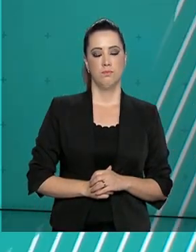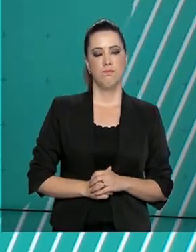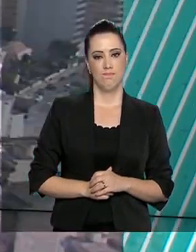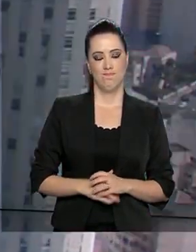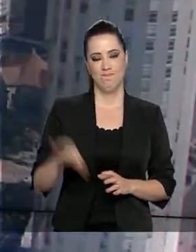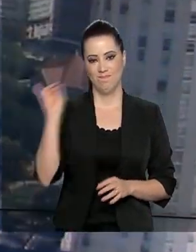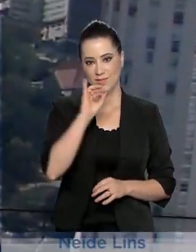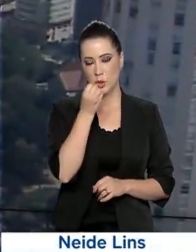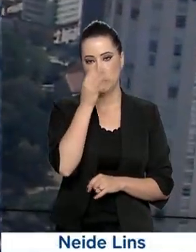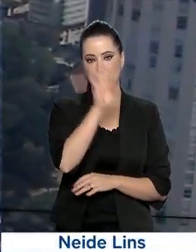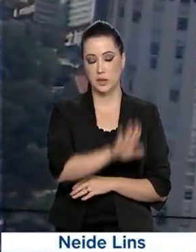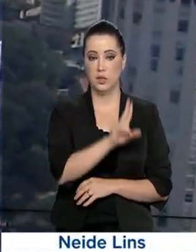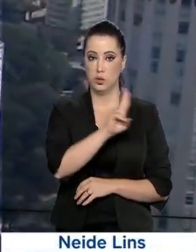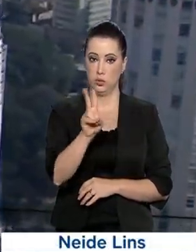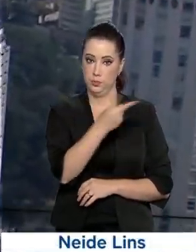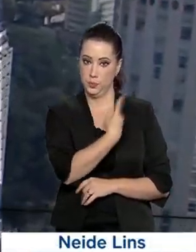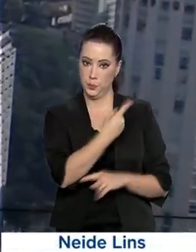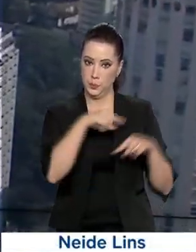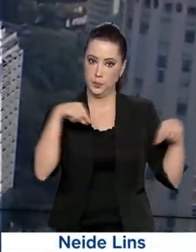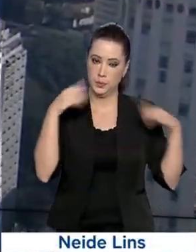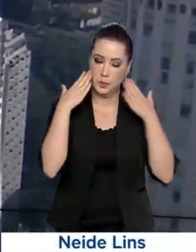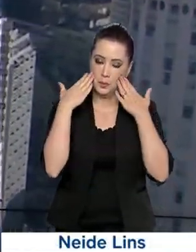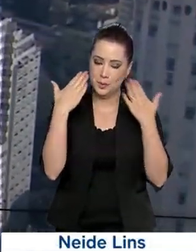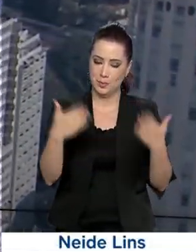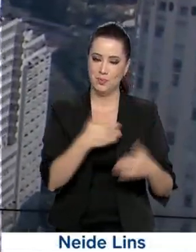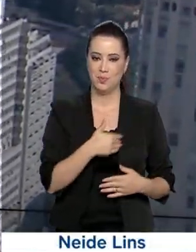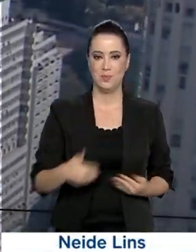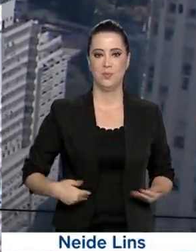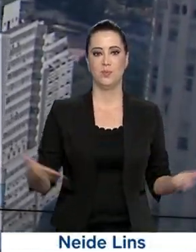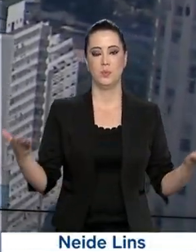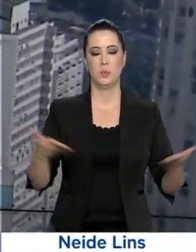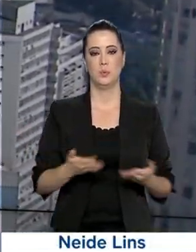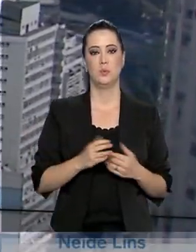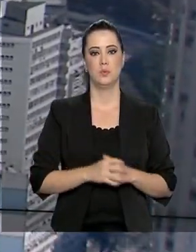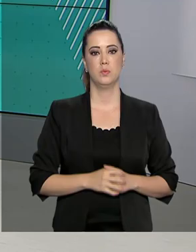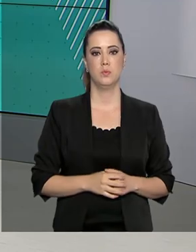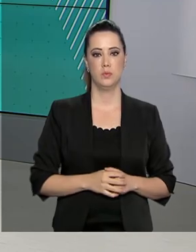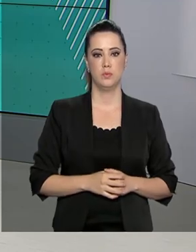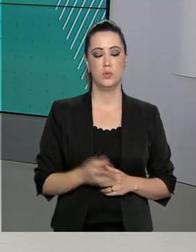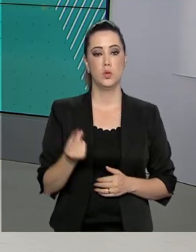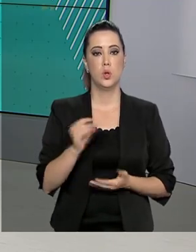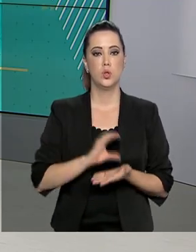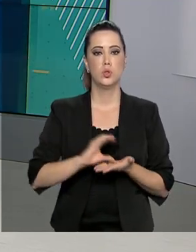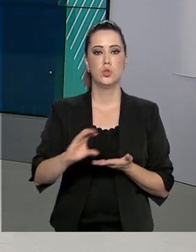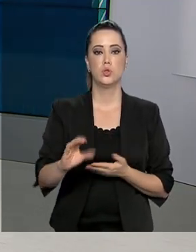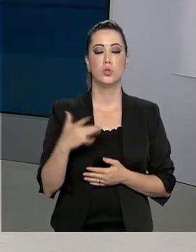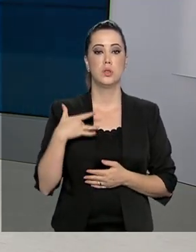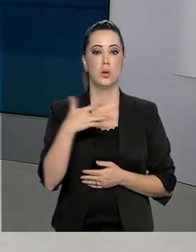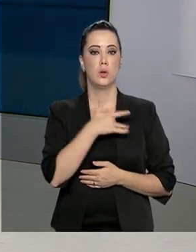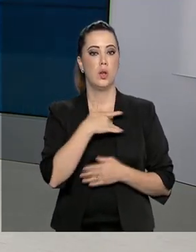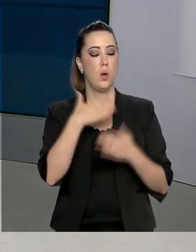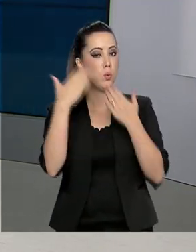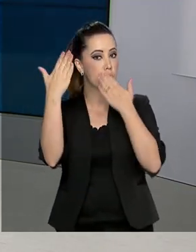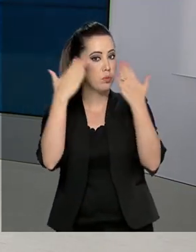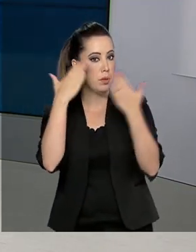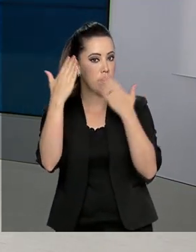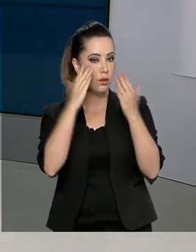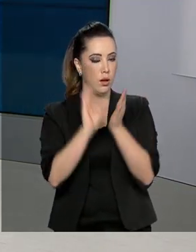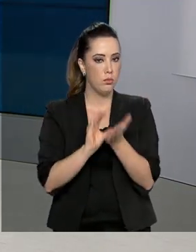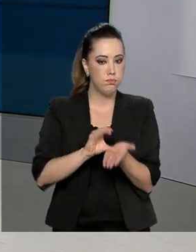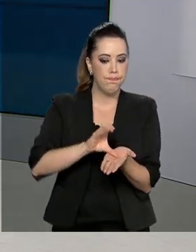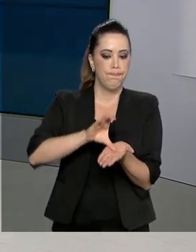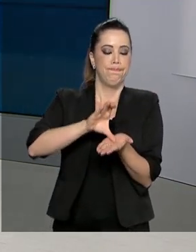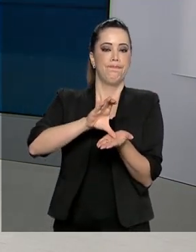Olá, boa tarde, eu sou Roberto Camargo e já estamos de volta com o Governo Agora. Os investimentos em saúde mental tiveram